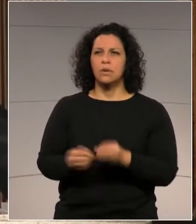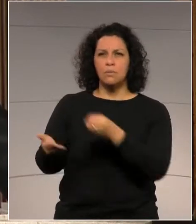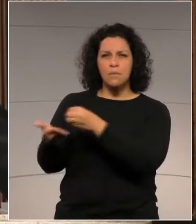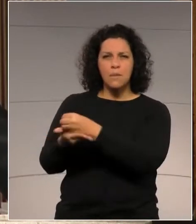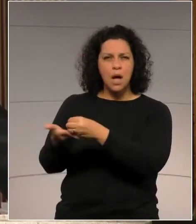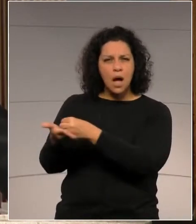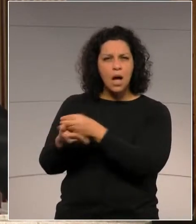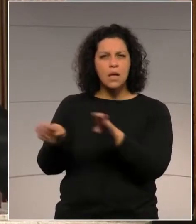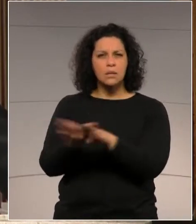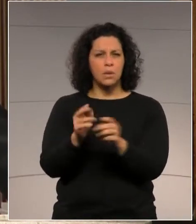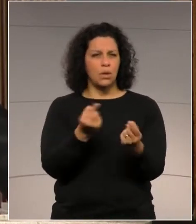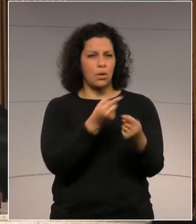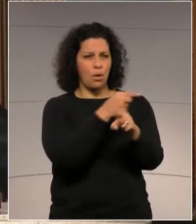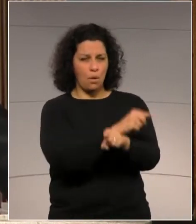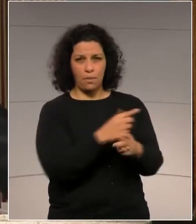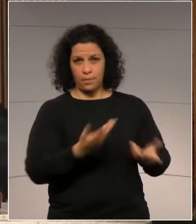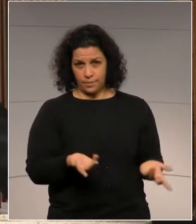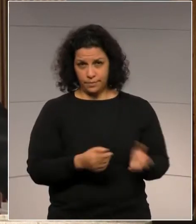oposição.